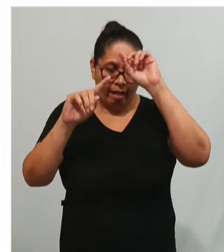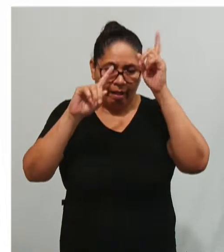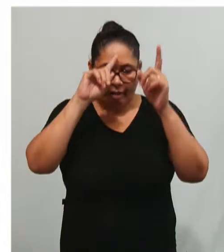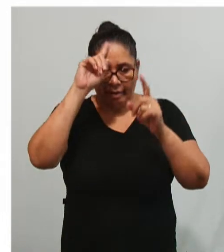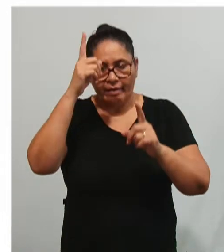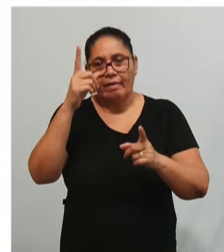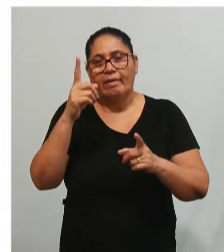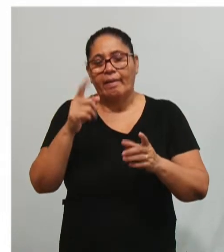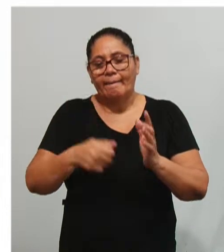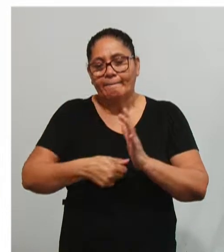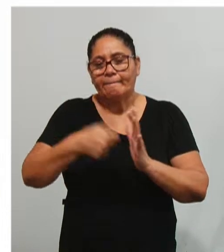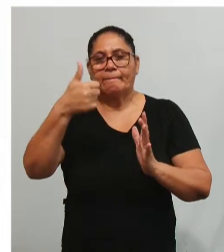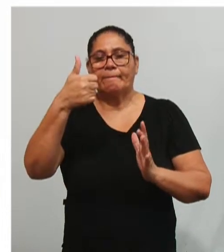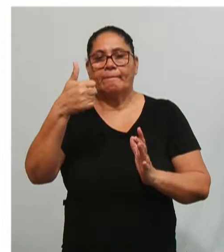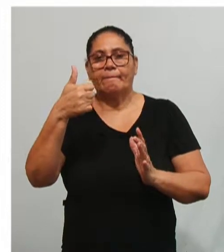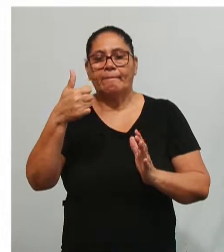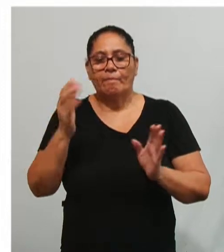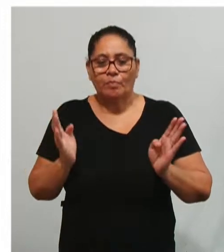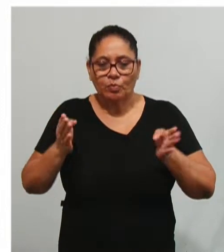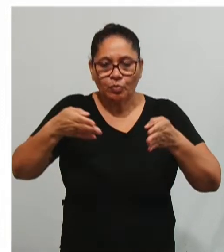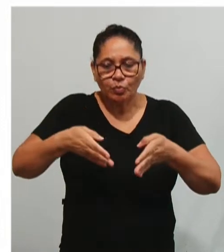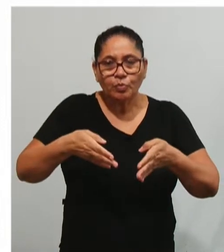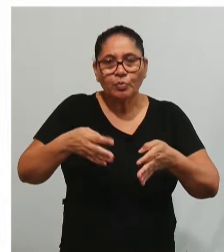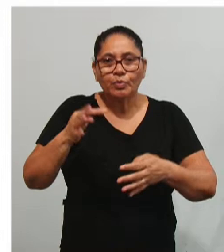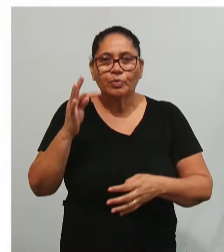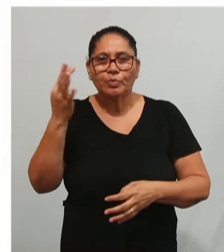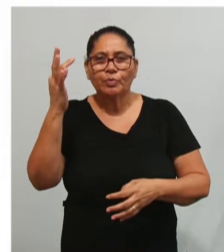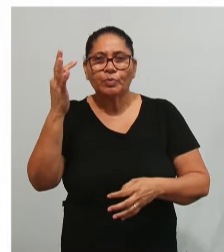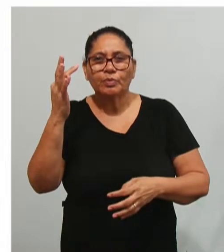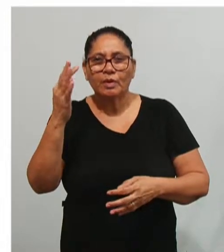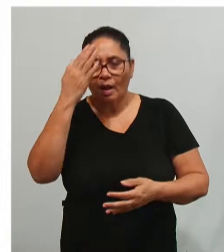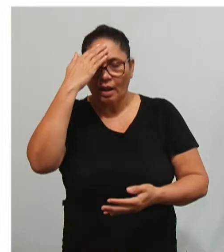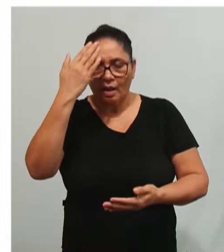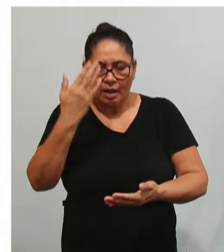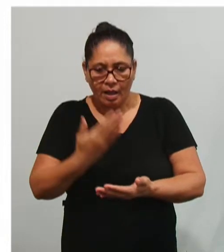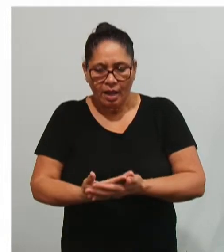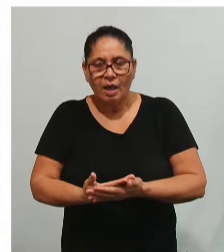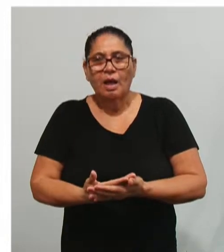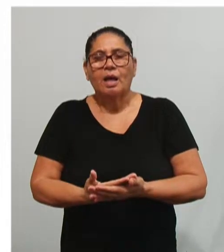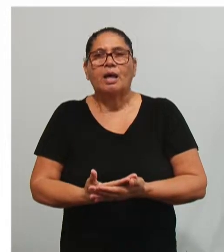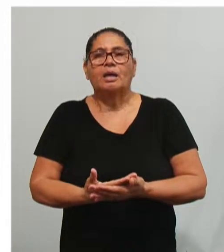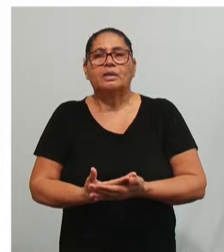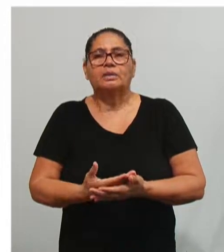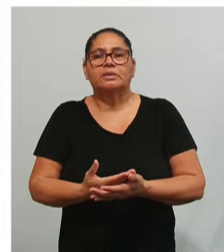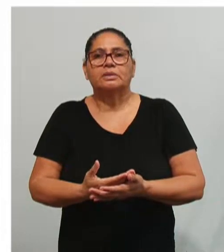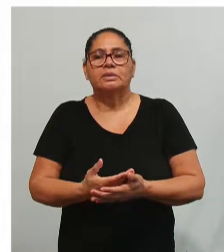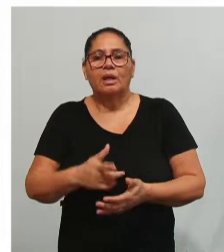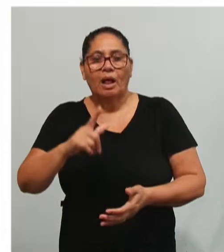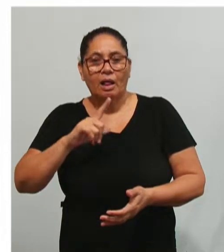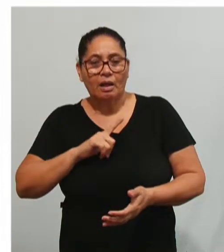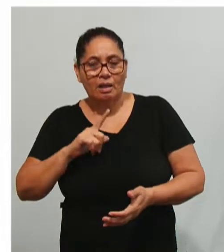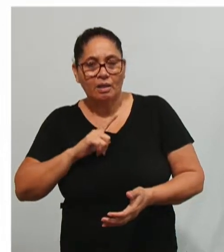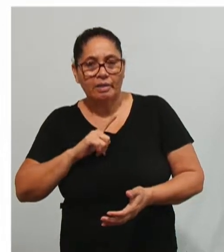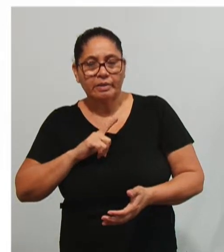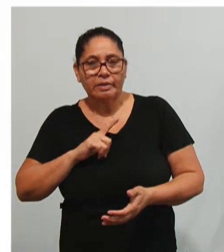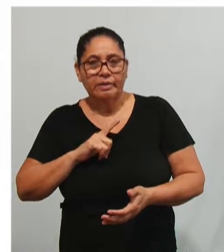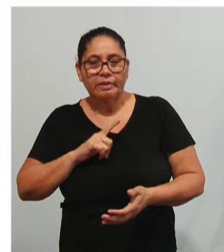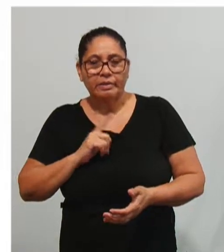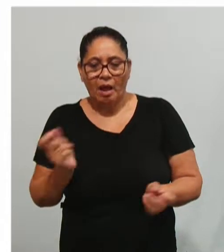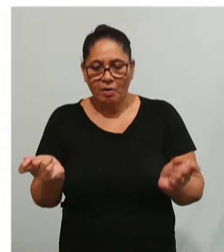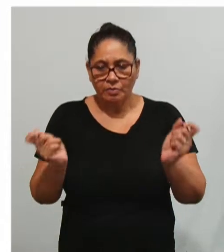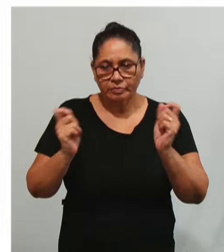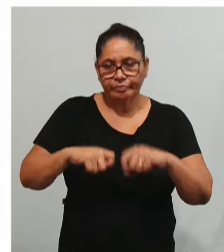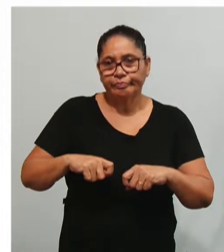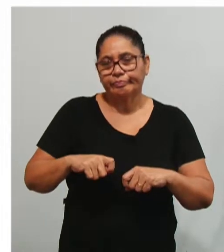Primeiramente, a gente tem um enfoque teórico que acredita na produção em massa. Então, gente tem a eficiência no processo